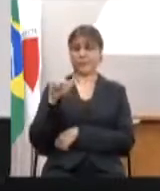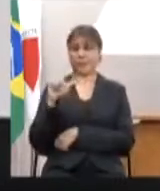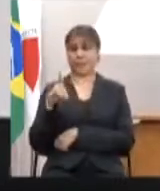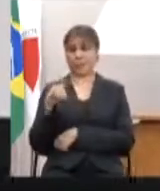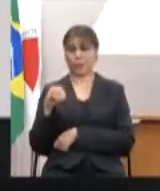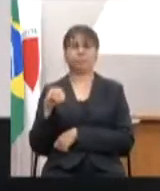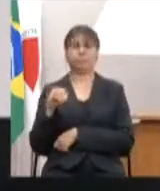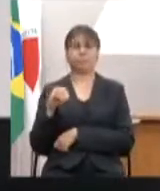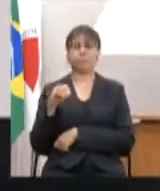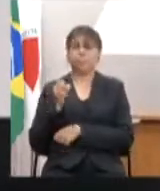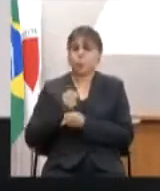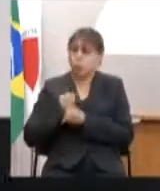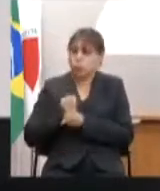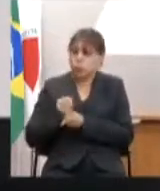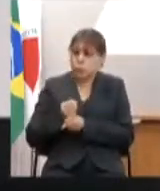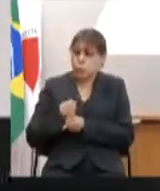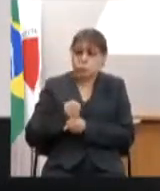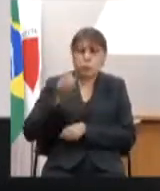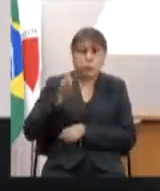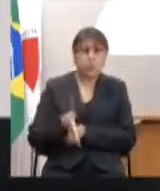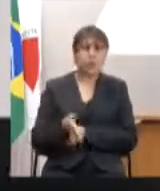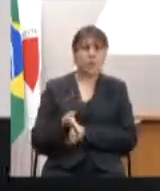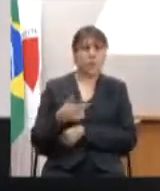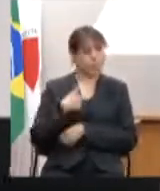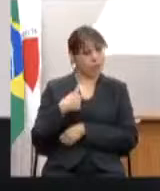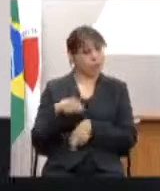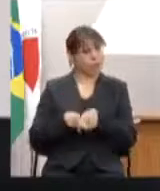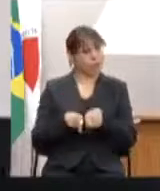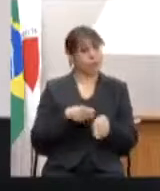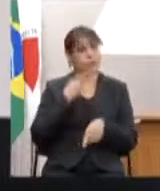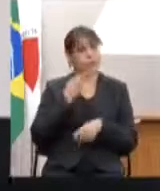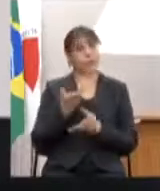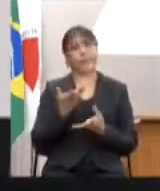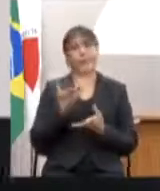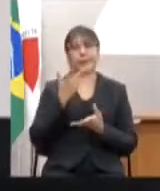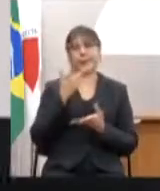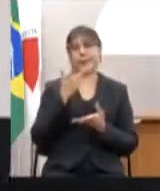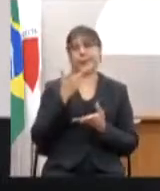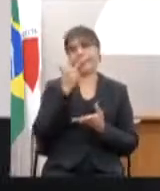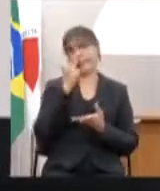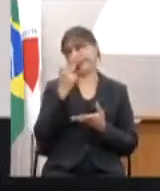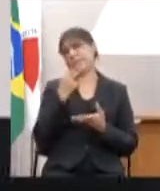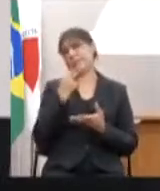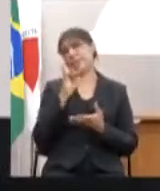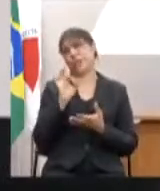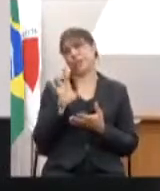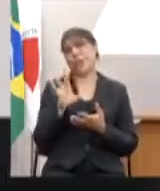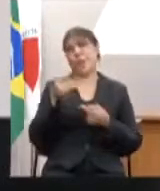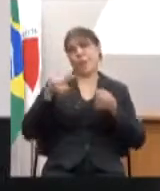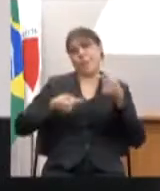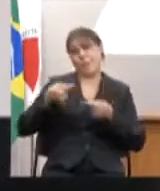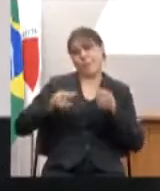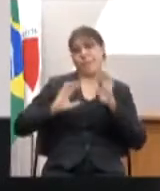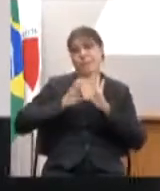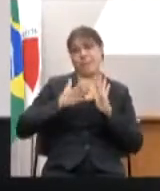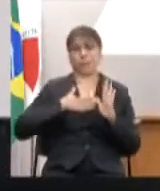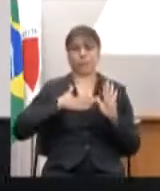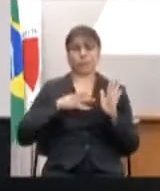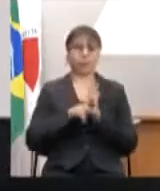quantos anos, e também faço aqui, para não dizer que estou trazendo para uma questão política partidária,